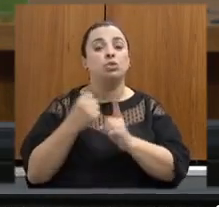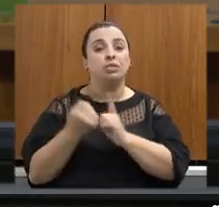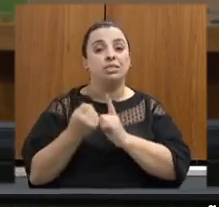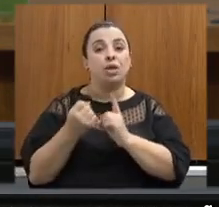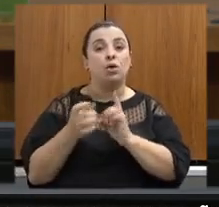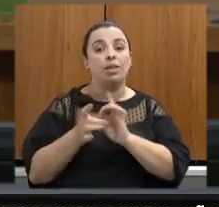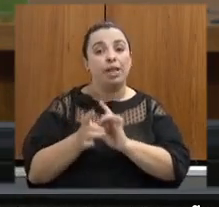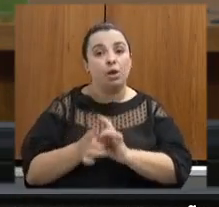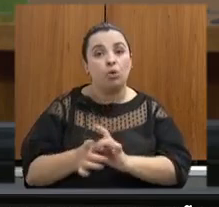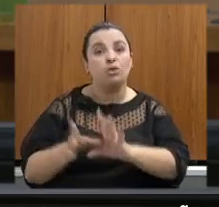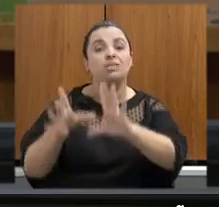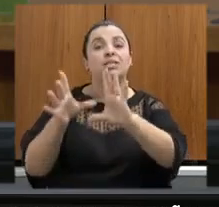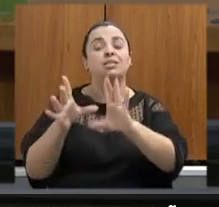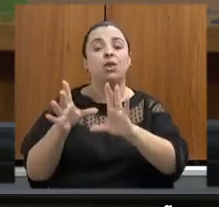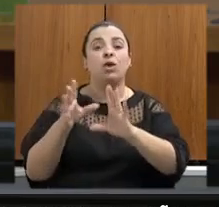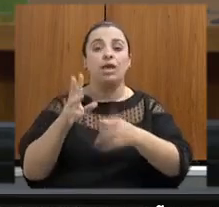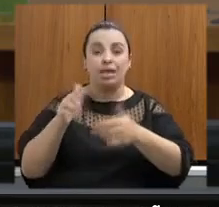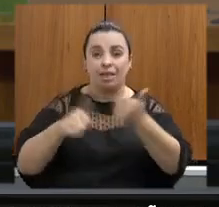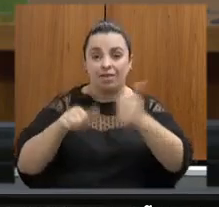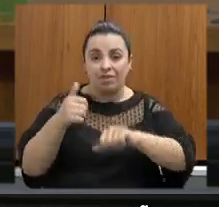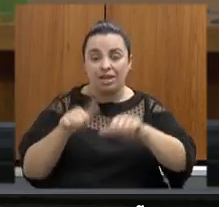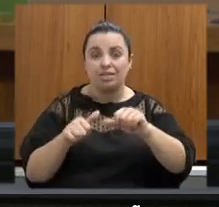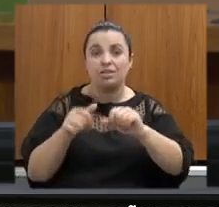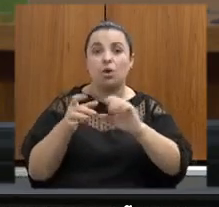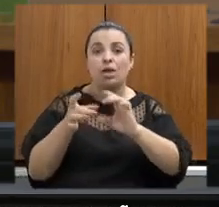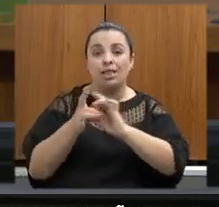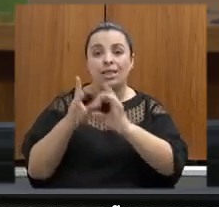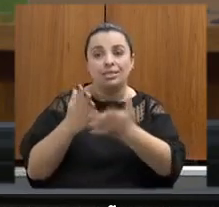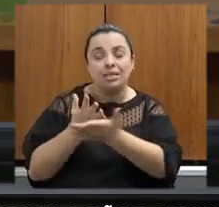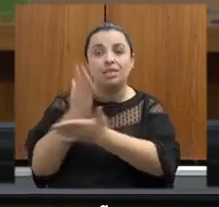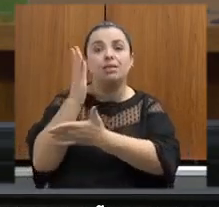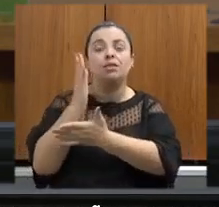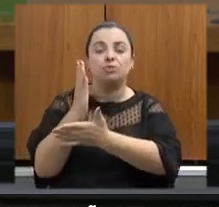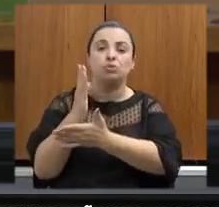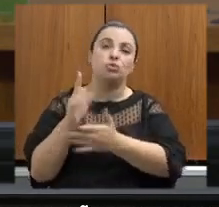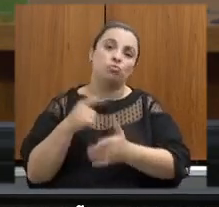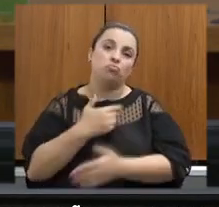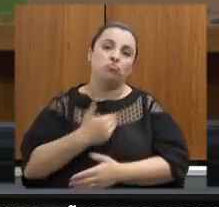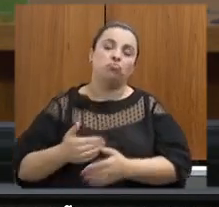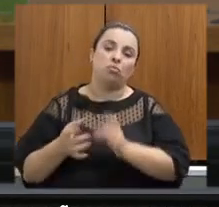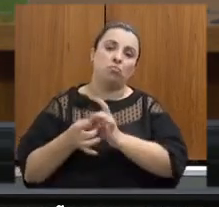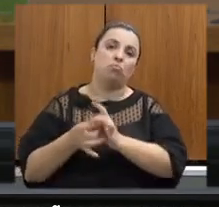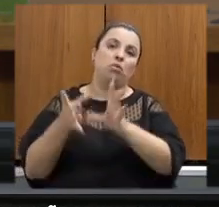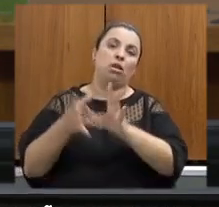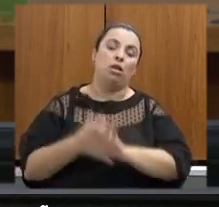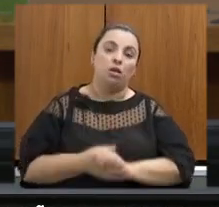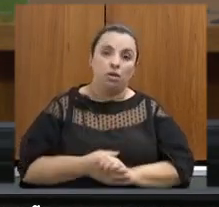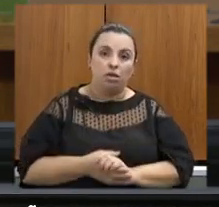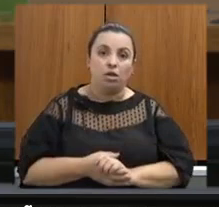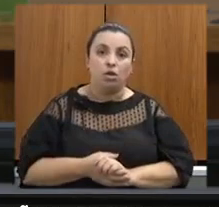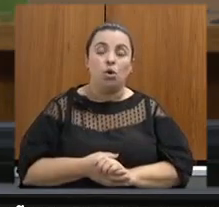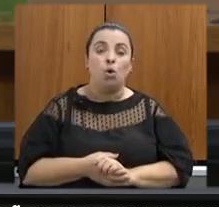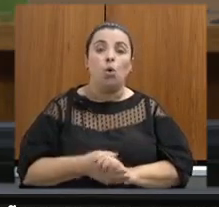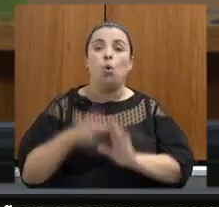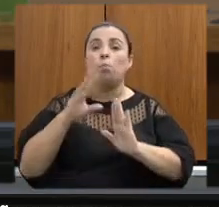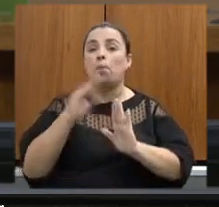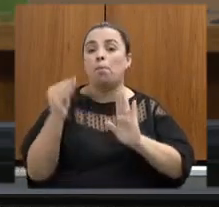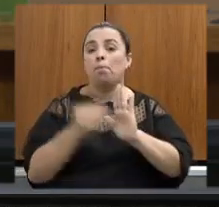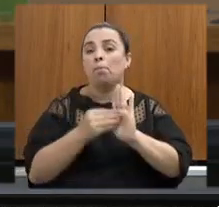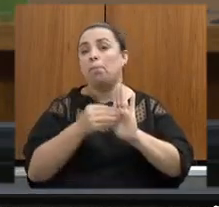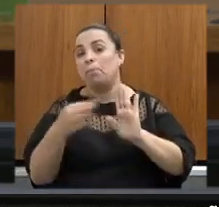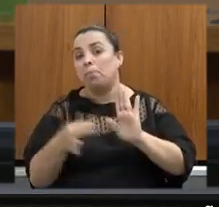na avaliação das licenças concedidas no Estado o parecer técnico que é a